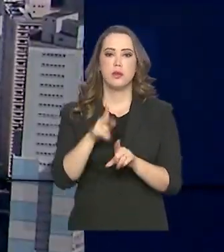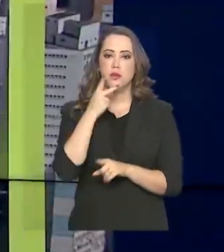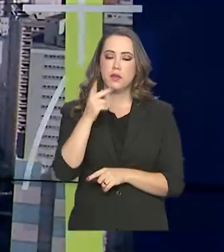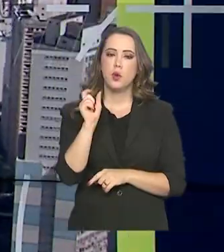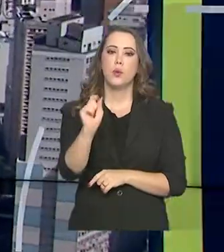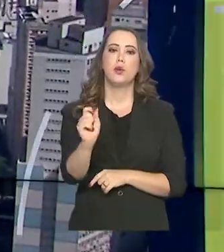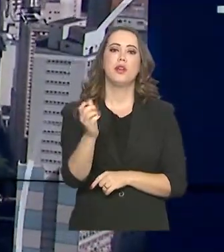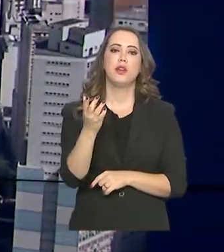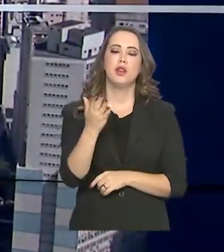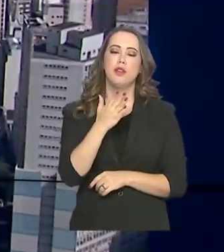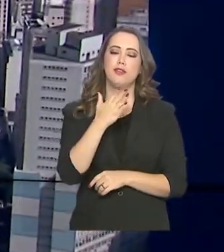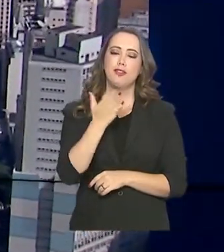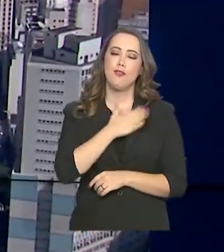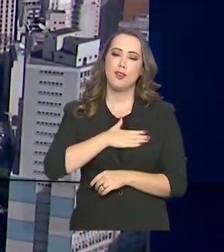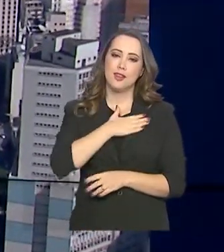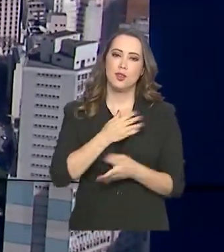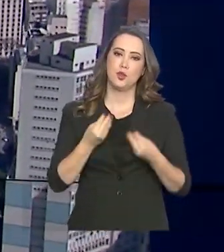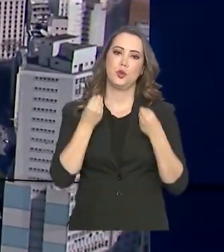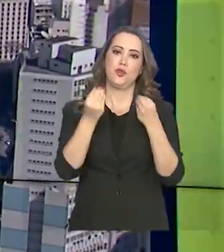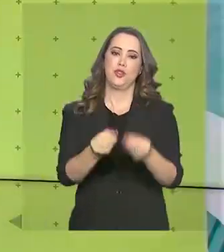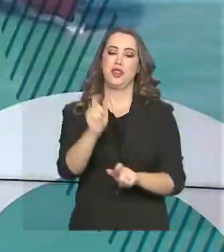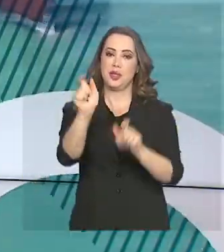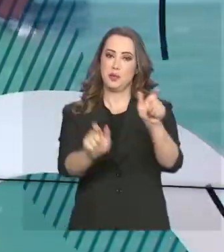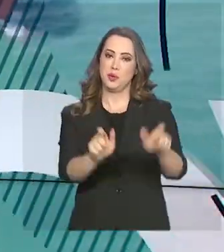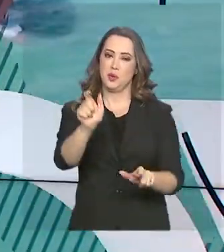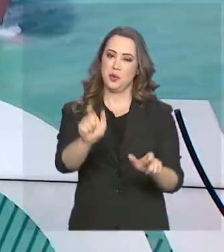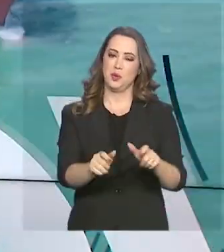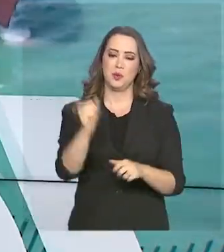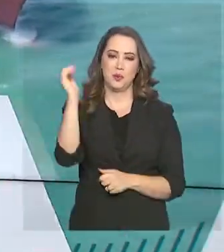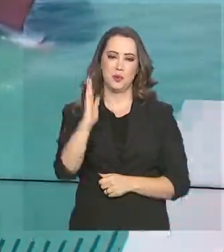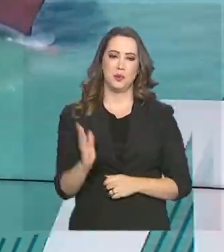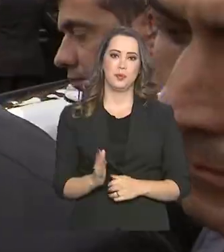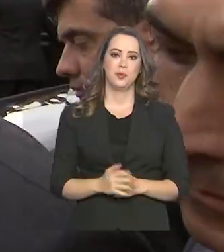o que gostaria de dar de presente de Natal para os brasileiros.